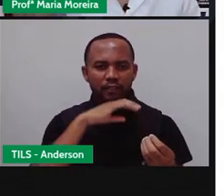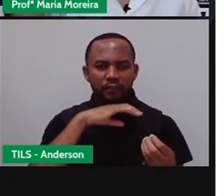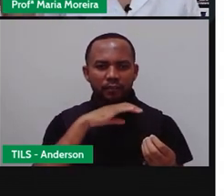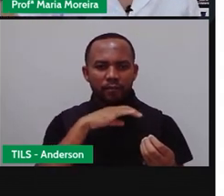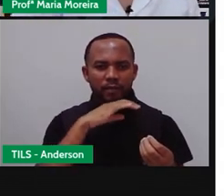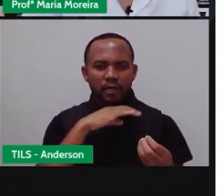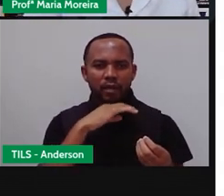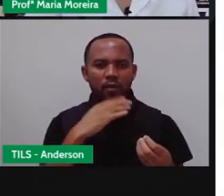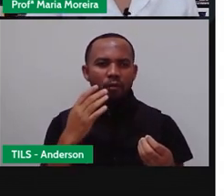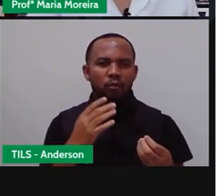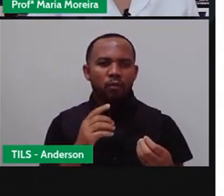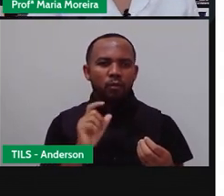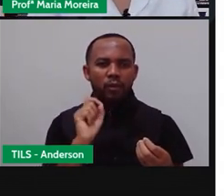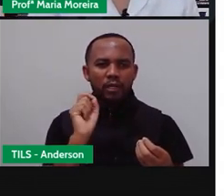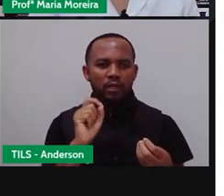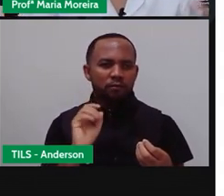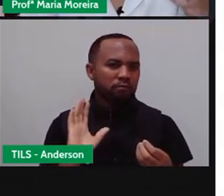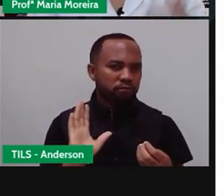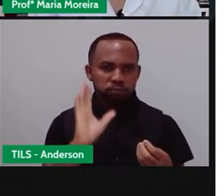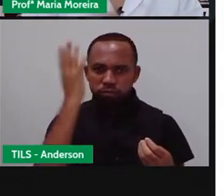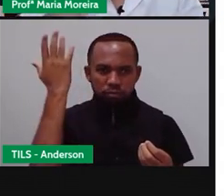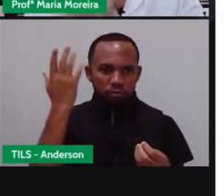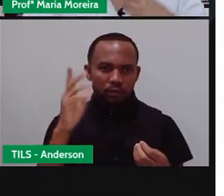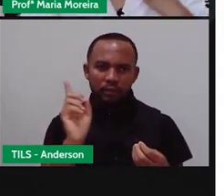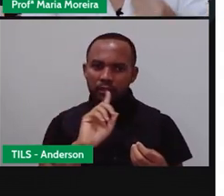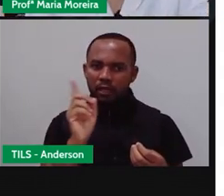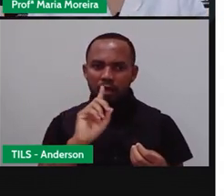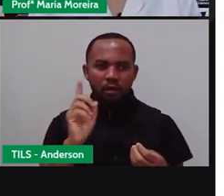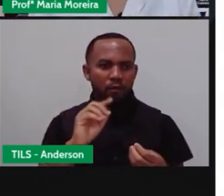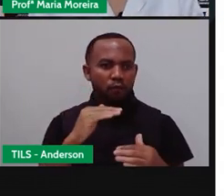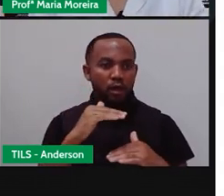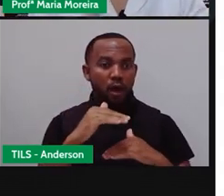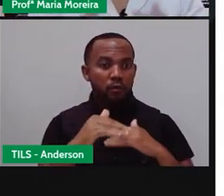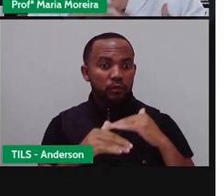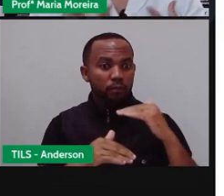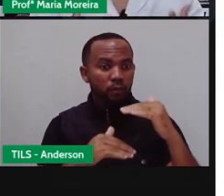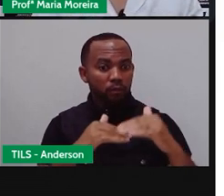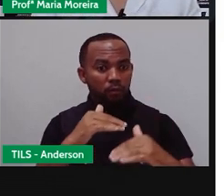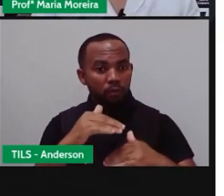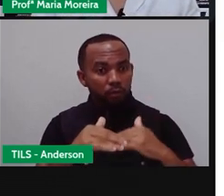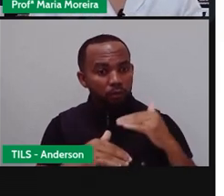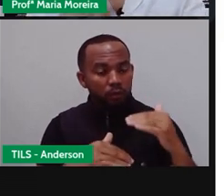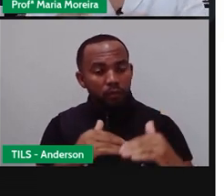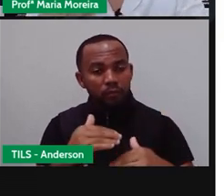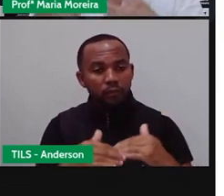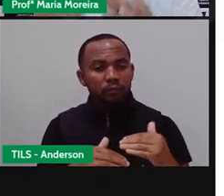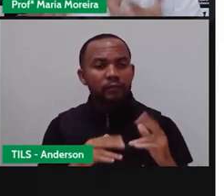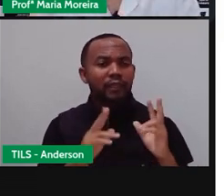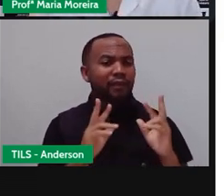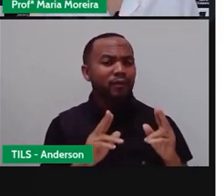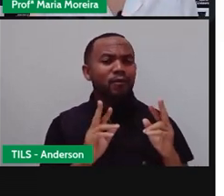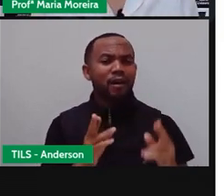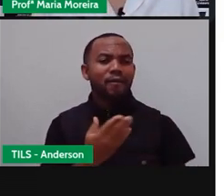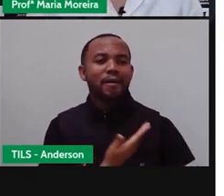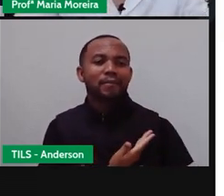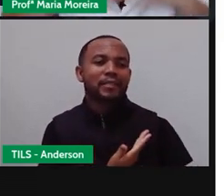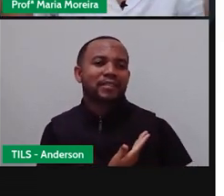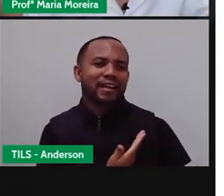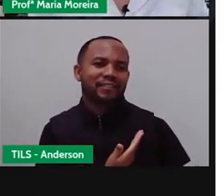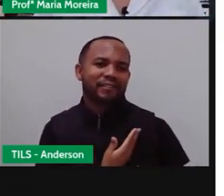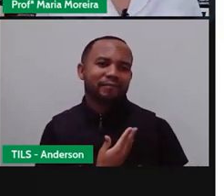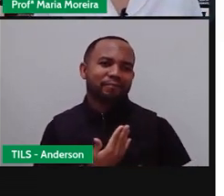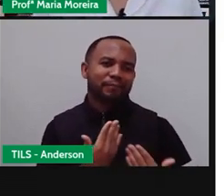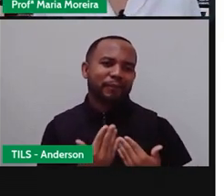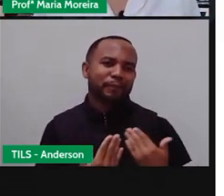ela não começou assim de uma hora para outra. Ela foi o quê? Aos poucos, como a gente já estabelece homens, gente começa o quê? Porque, aos poucos,